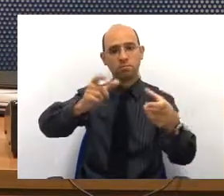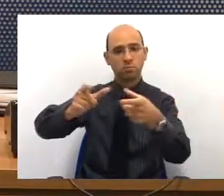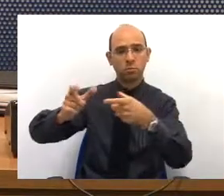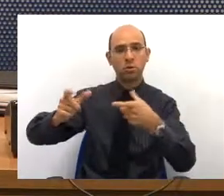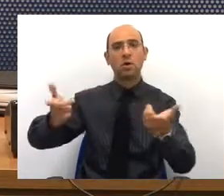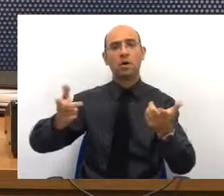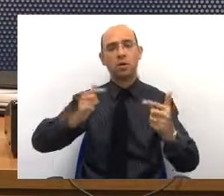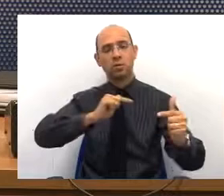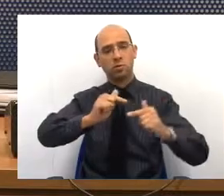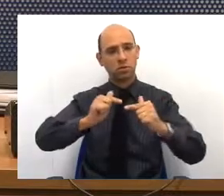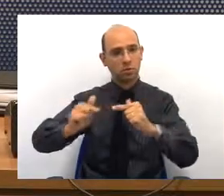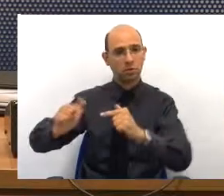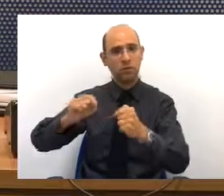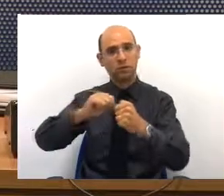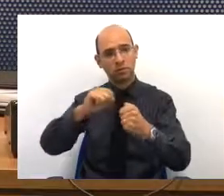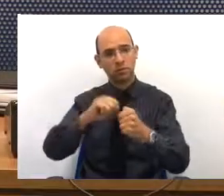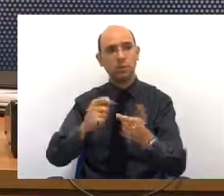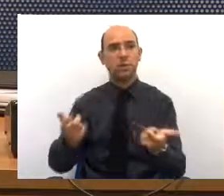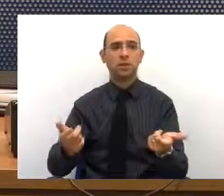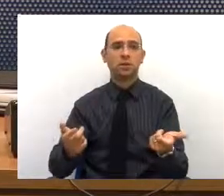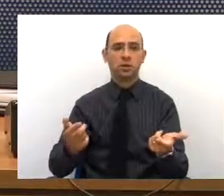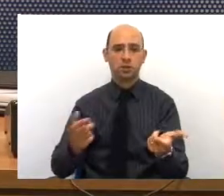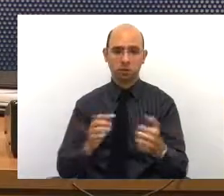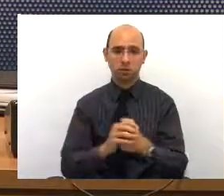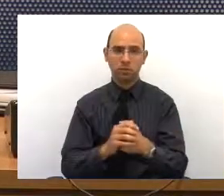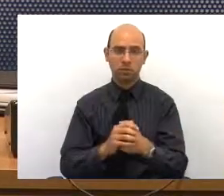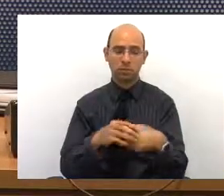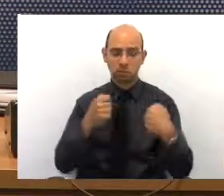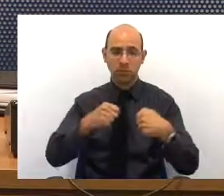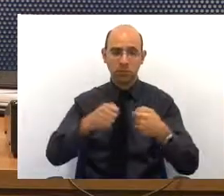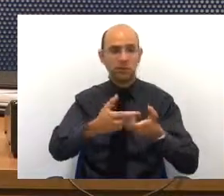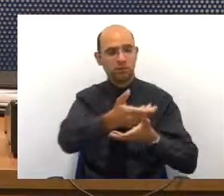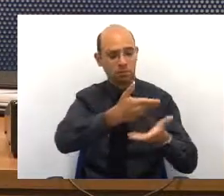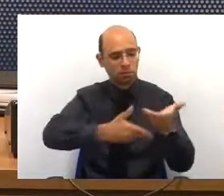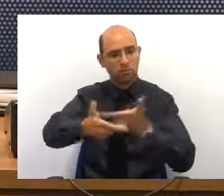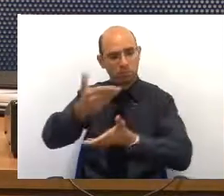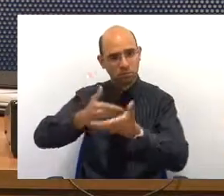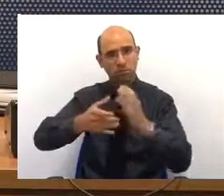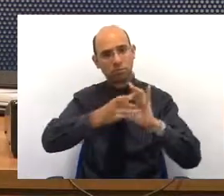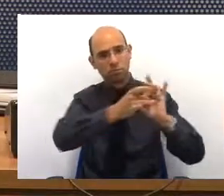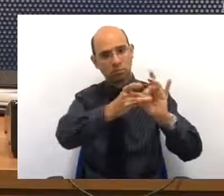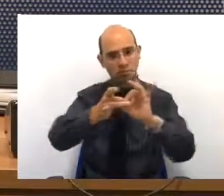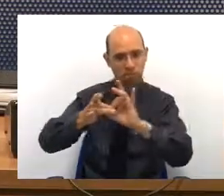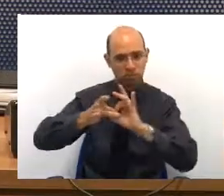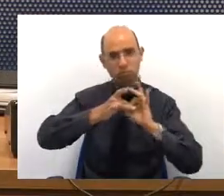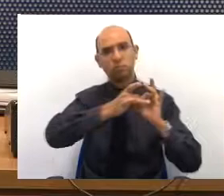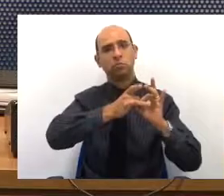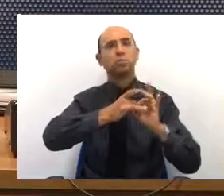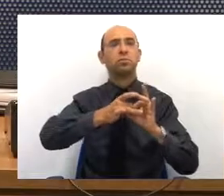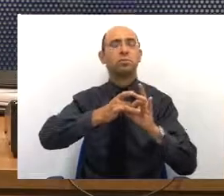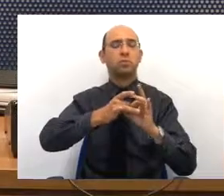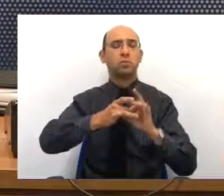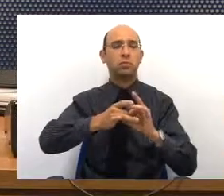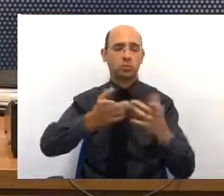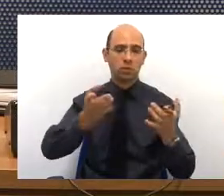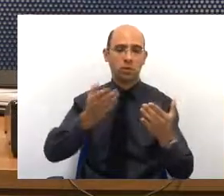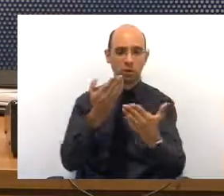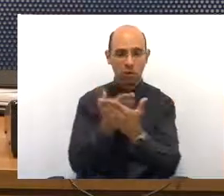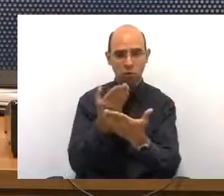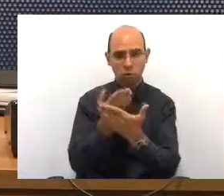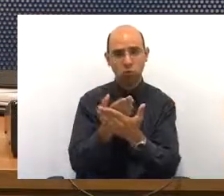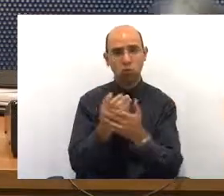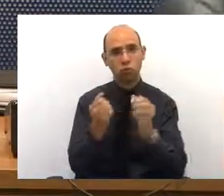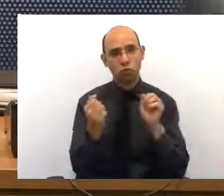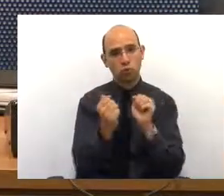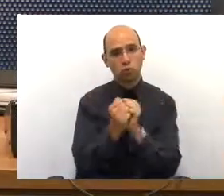onde o serviço é prestado, porque tem que haver uma integração do estudo com o exercício